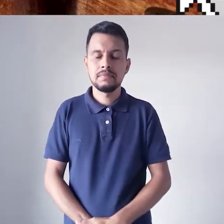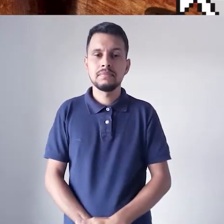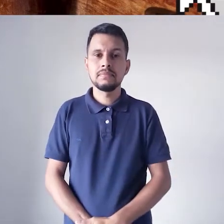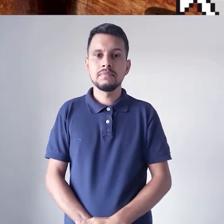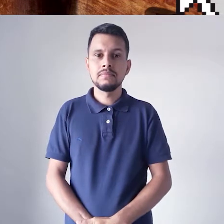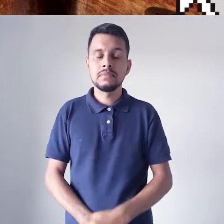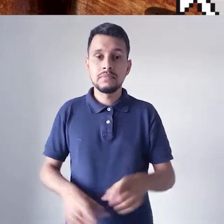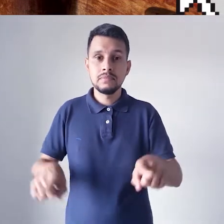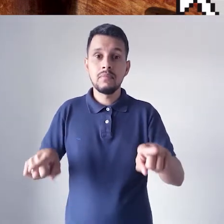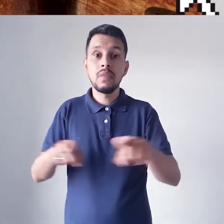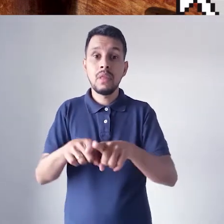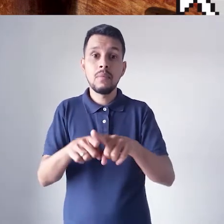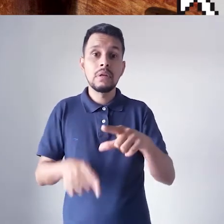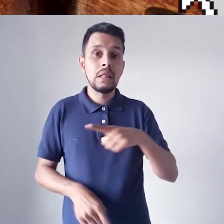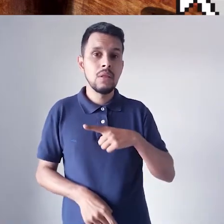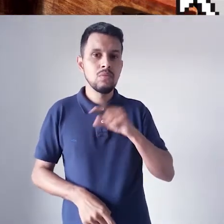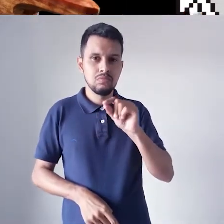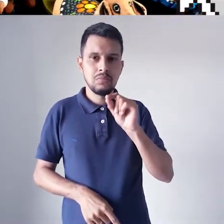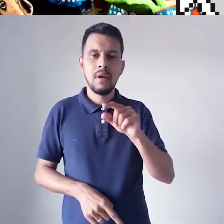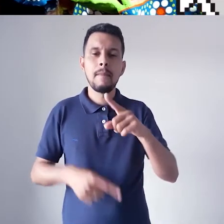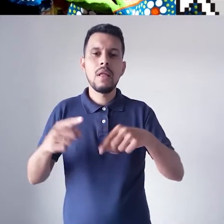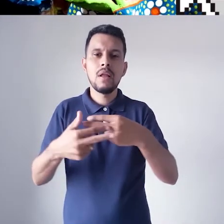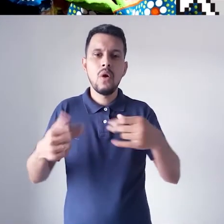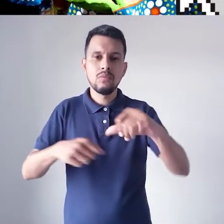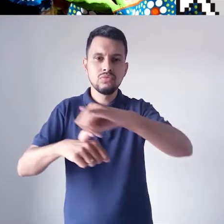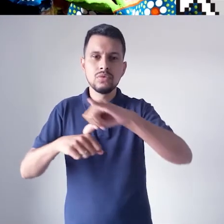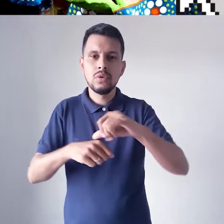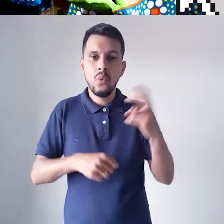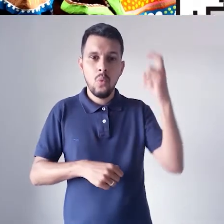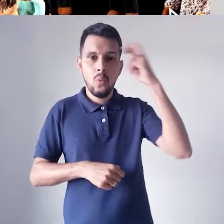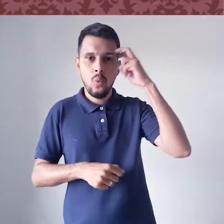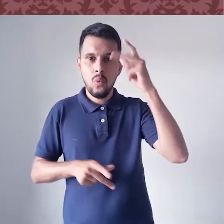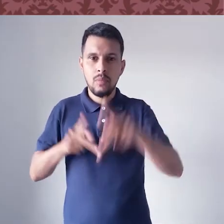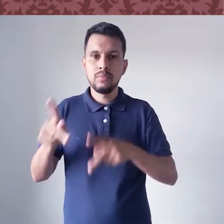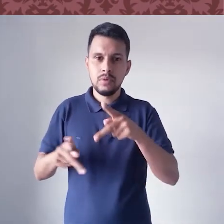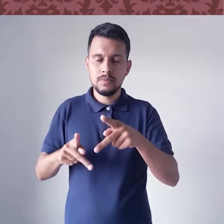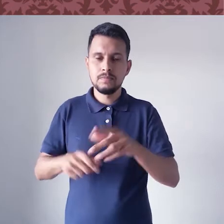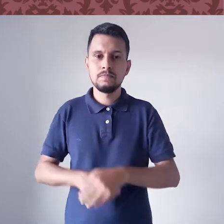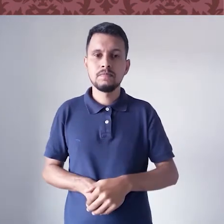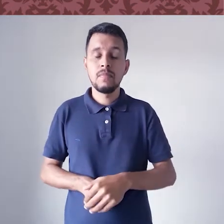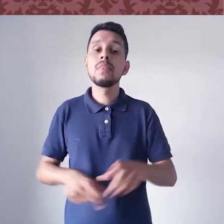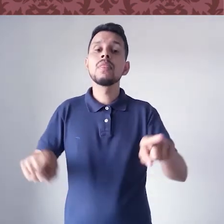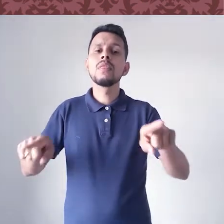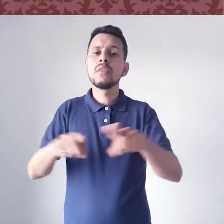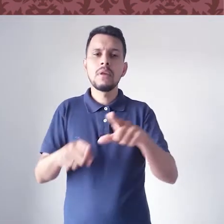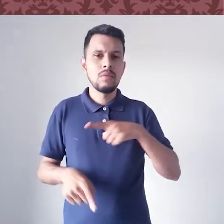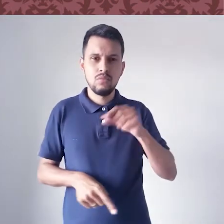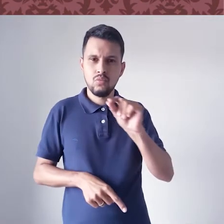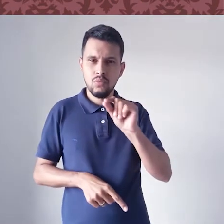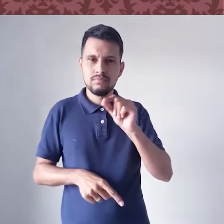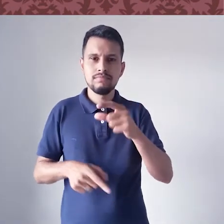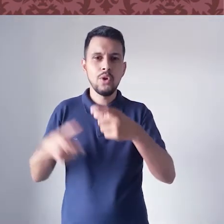coleções da cultura popular. E, além disso, temos um arquivo. Temos um arquivo